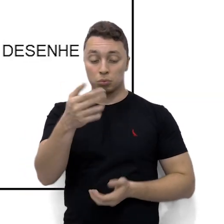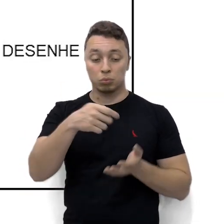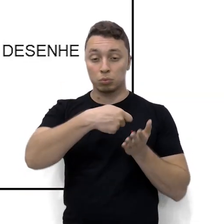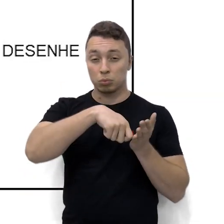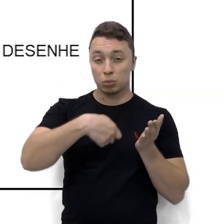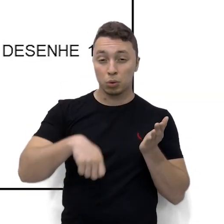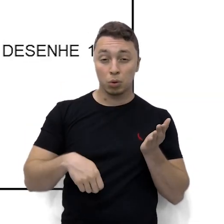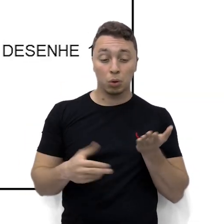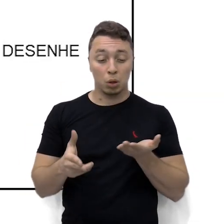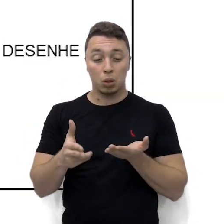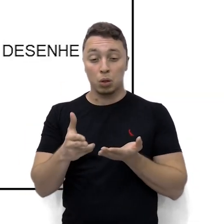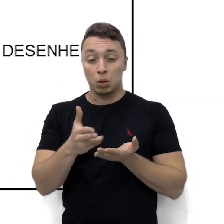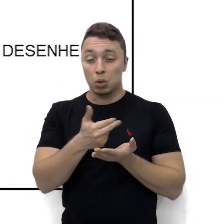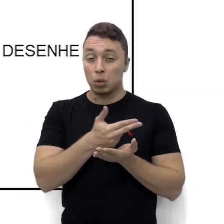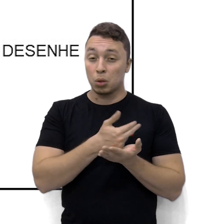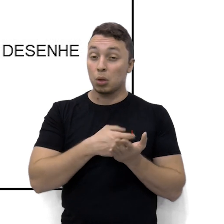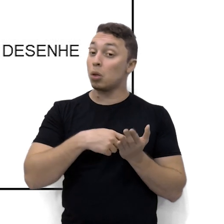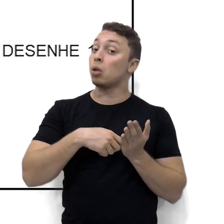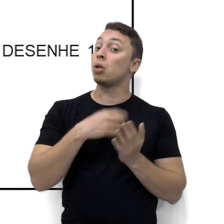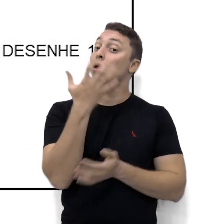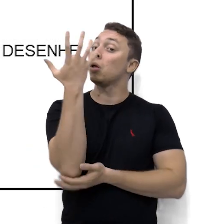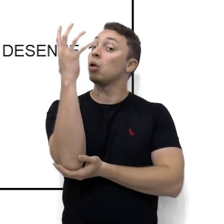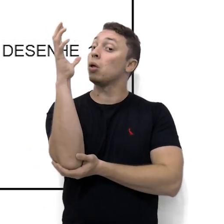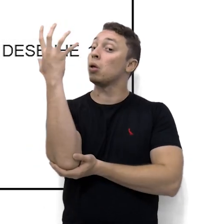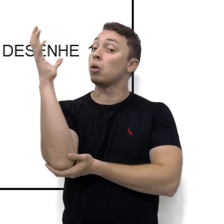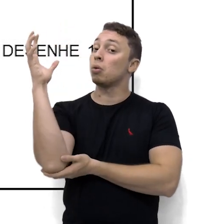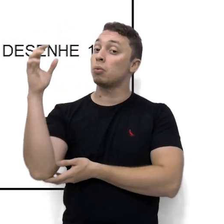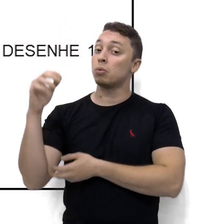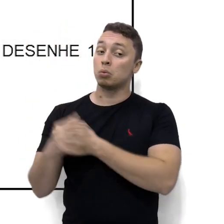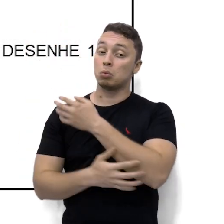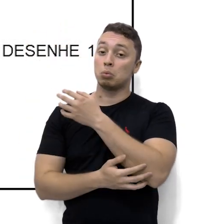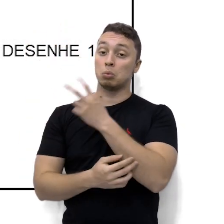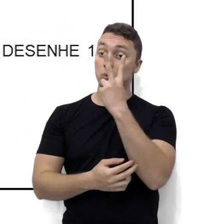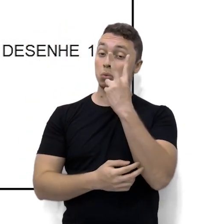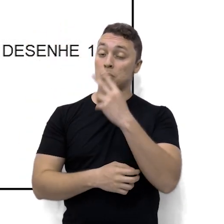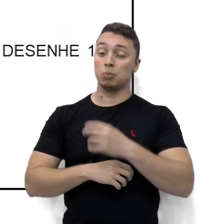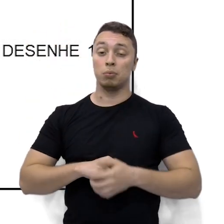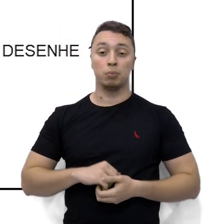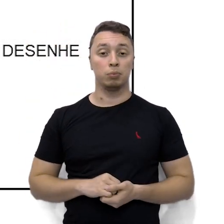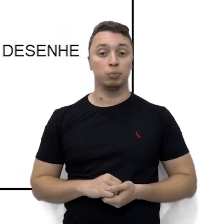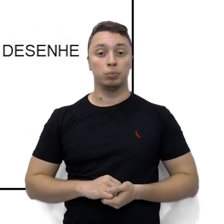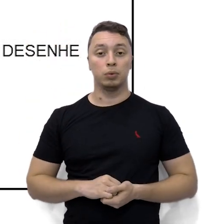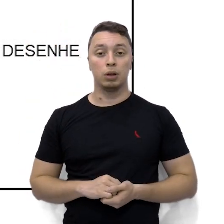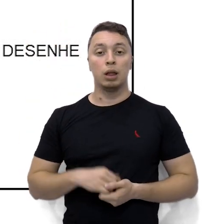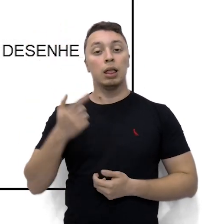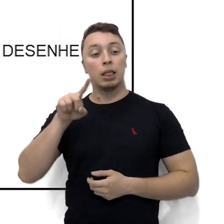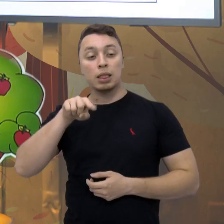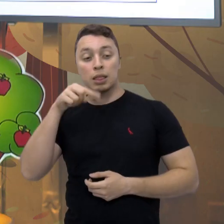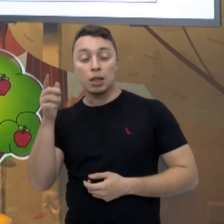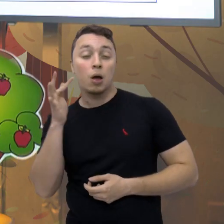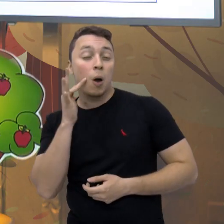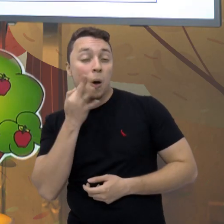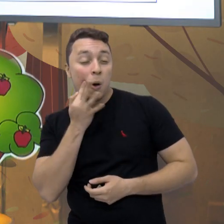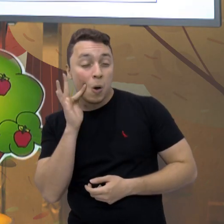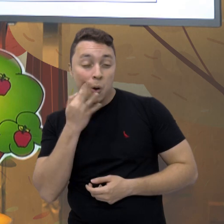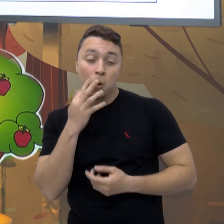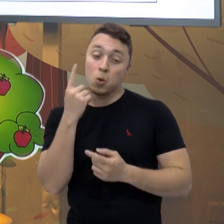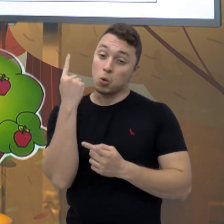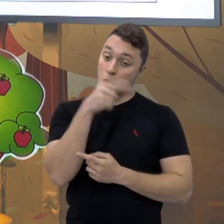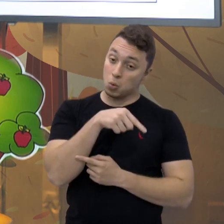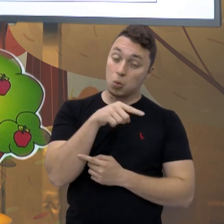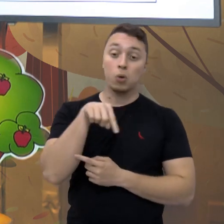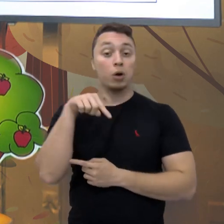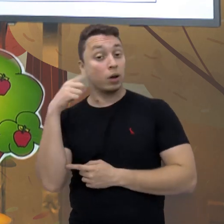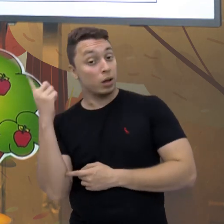árvores. Na primeira árvore, você desenha dez frutos. Na segunda árvore, você desenha metade dos frutos.